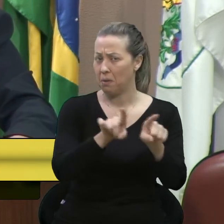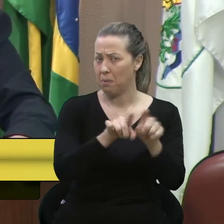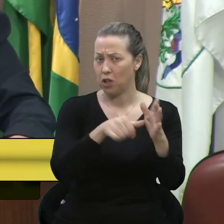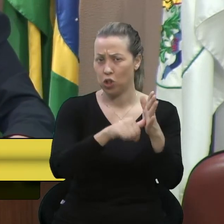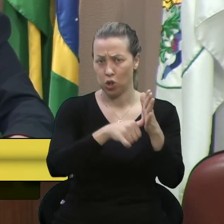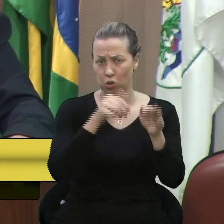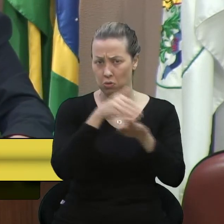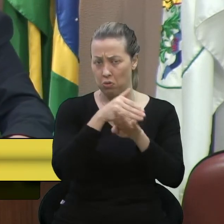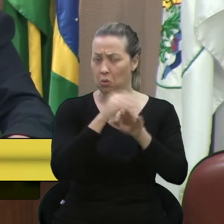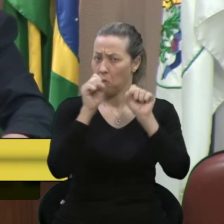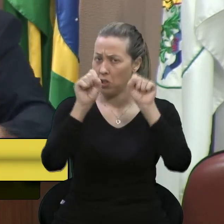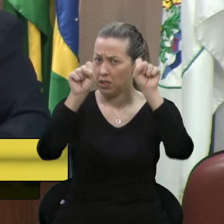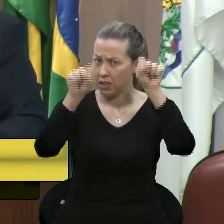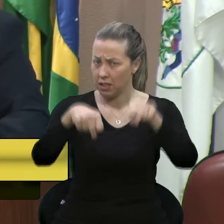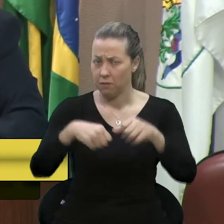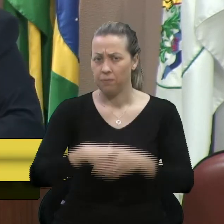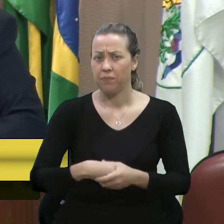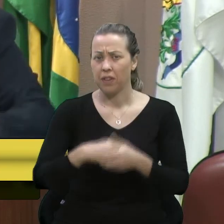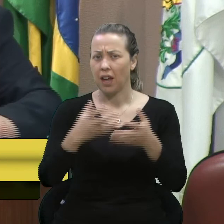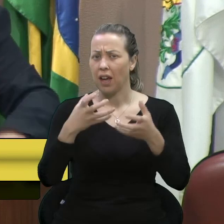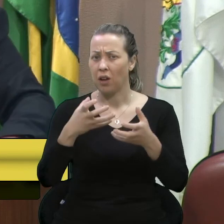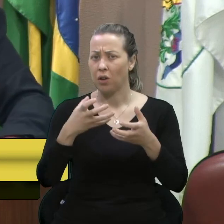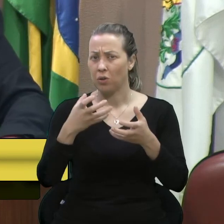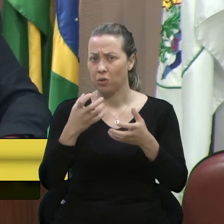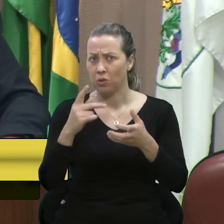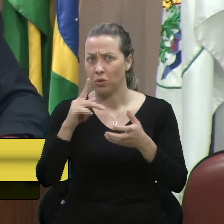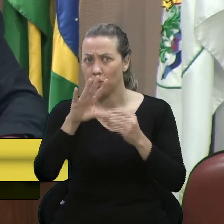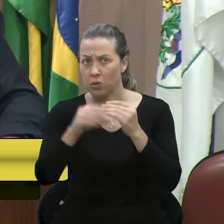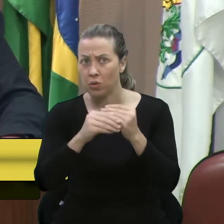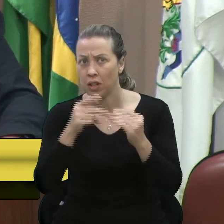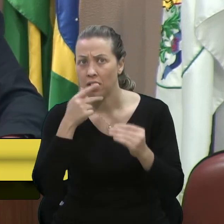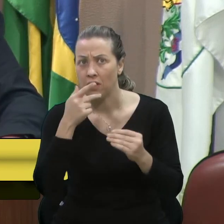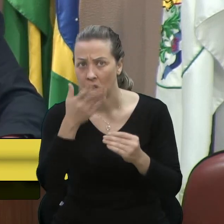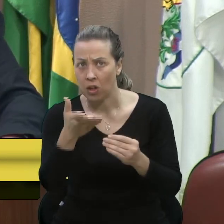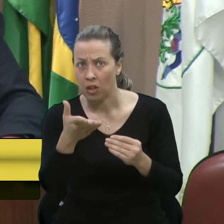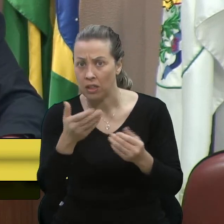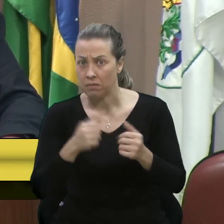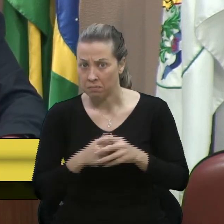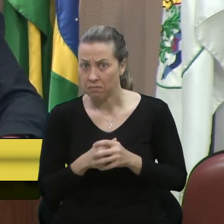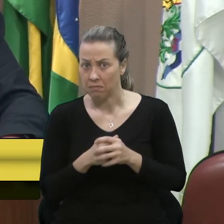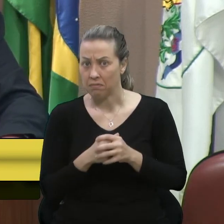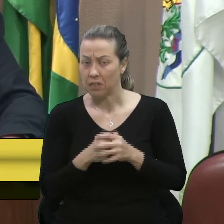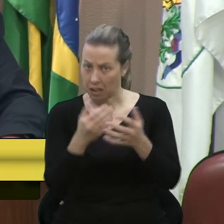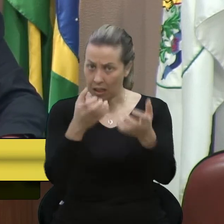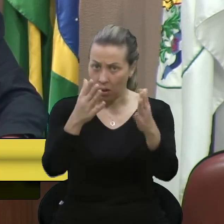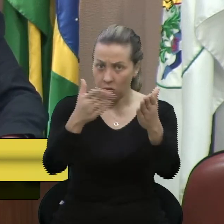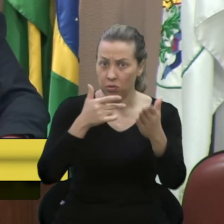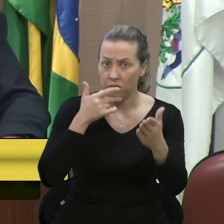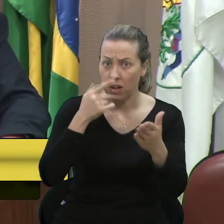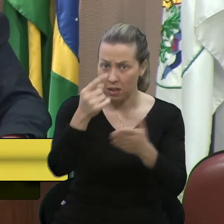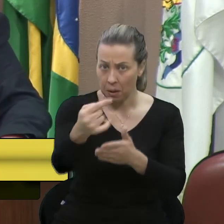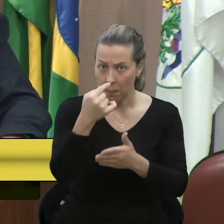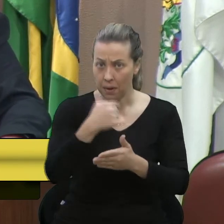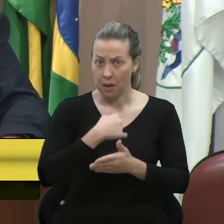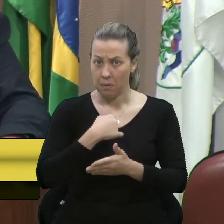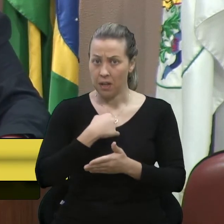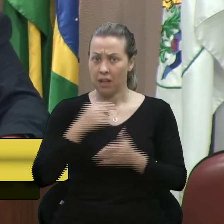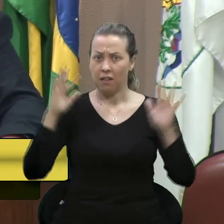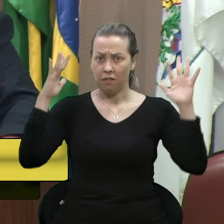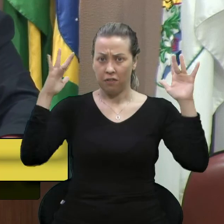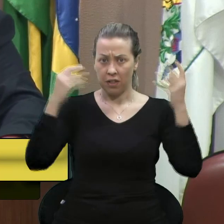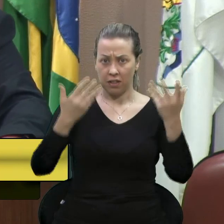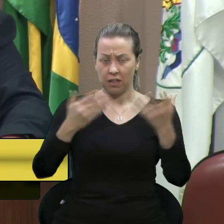Pode se associar, vereador. Gostaria que o senhor que é uma parte, vereador, gostaria que eu não gostaria que o senhor dissesse o o senhor fez com a mão, hein?